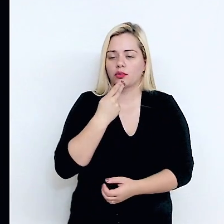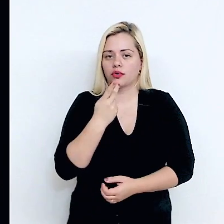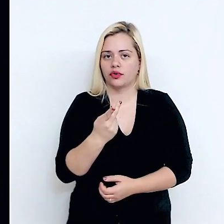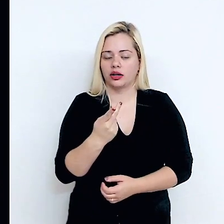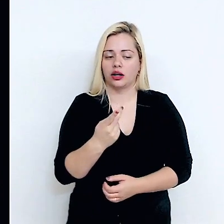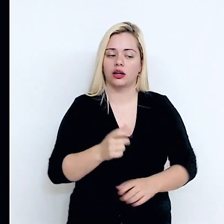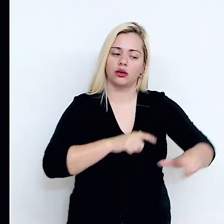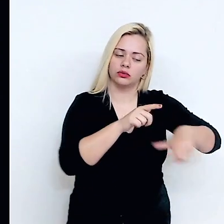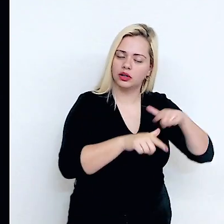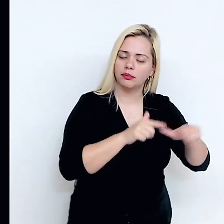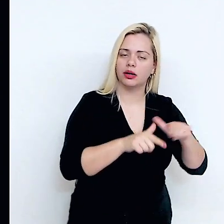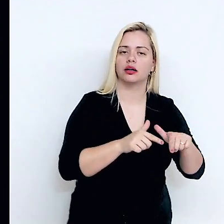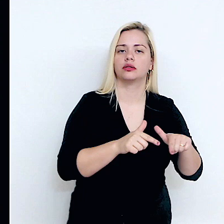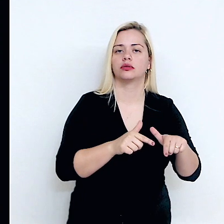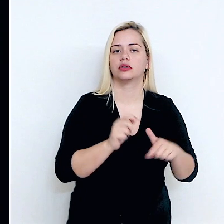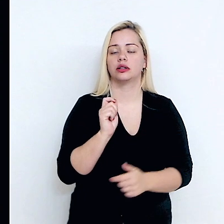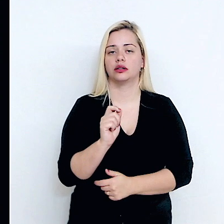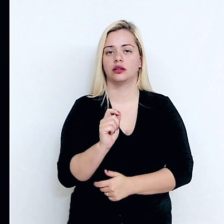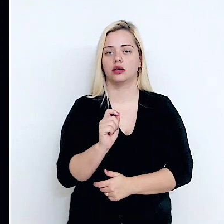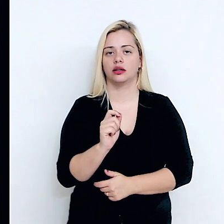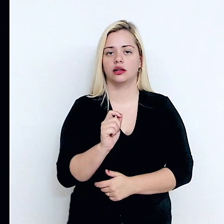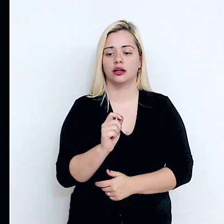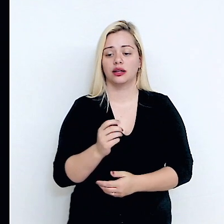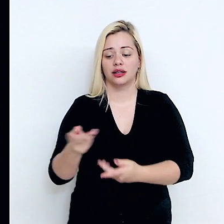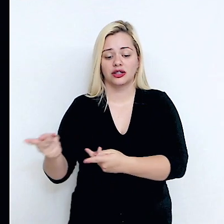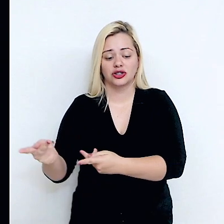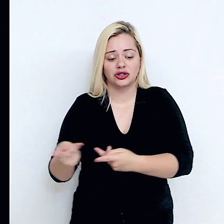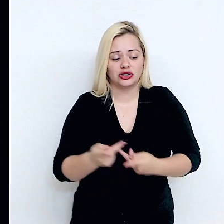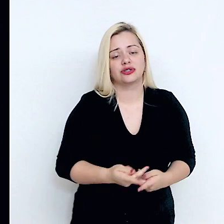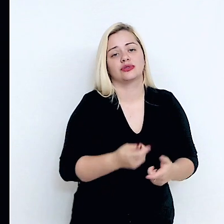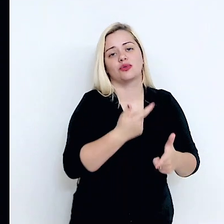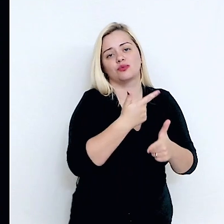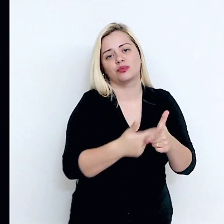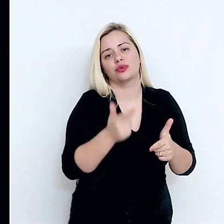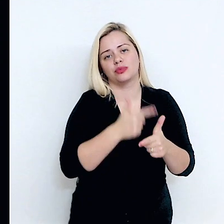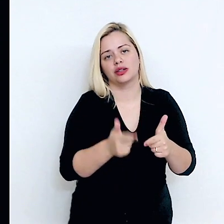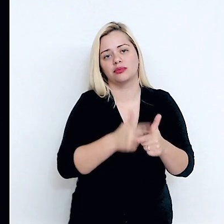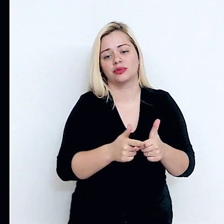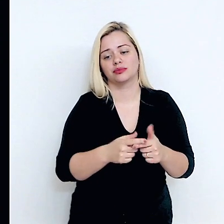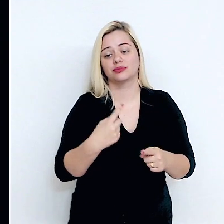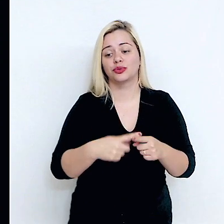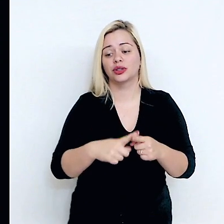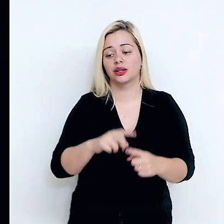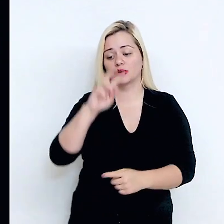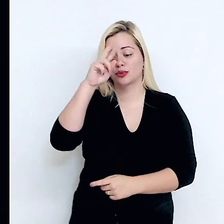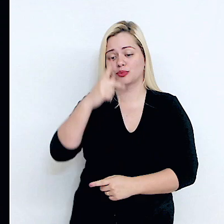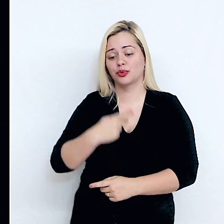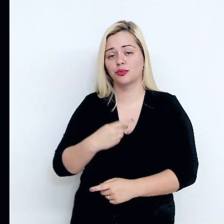traz um problema porque o próprio ouro é